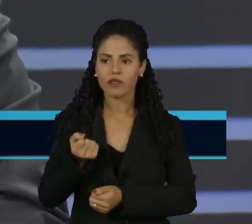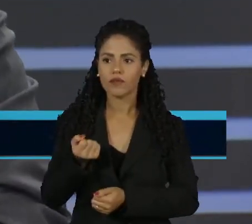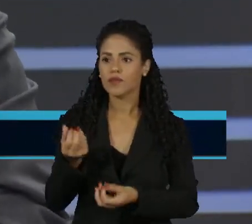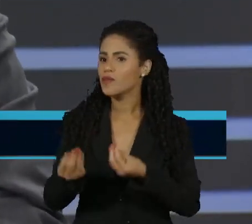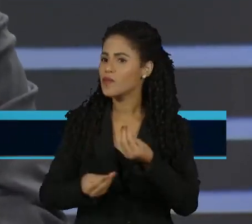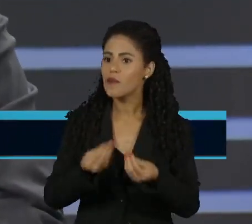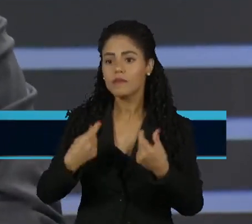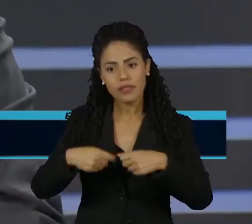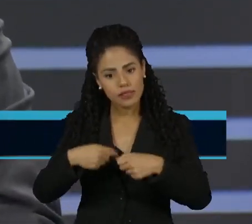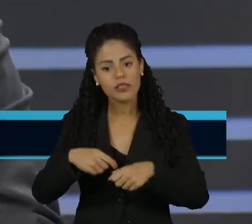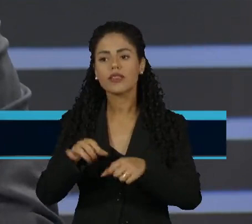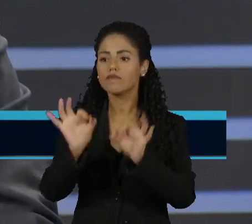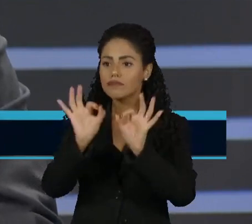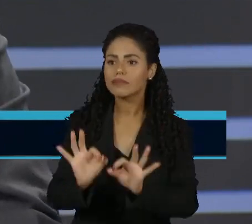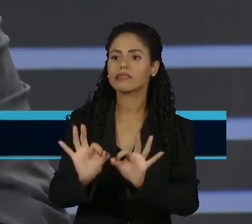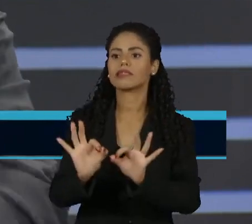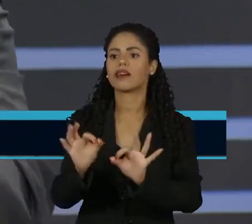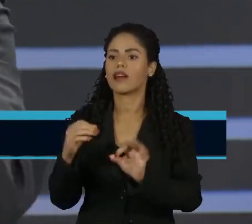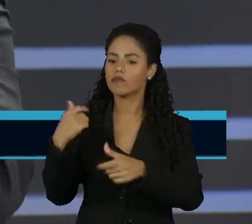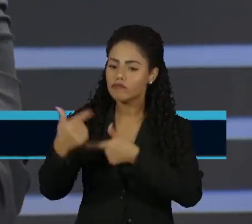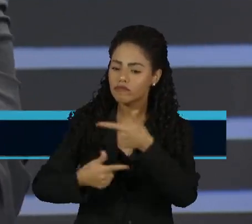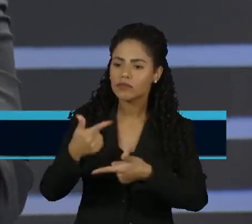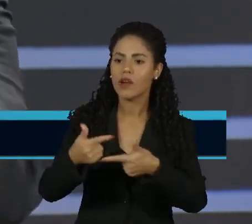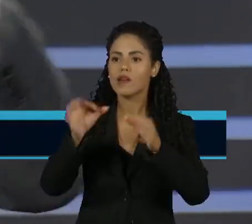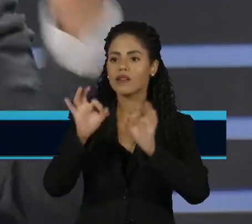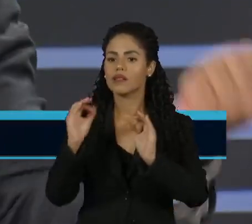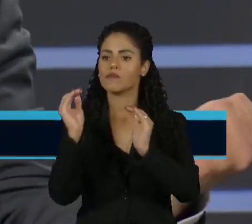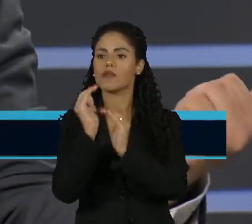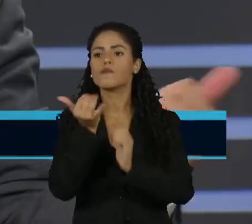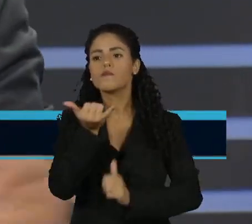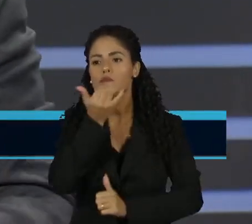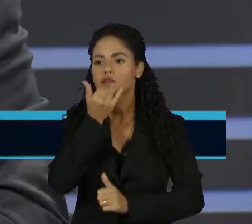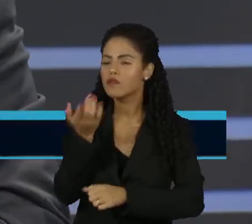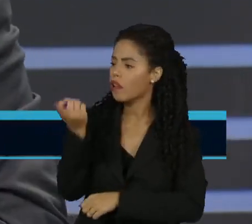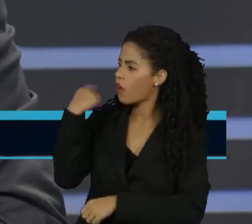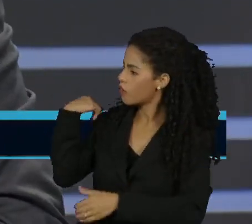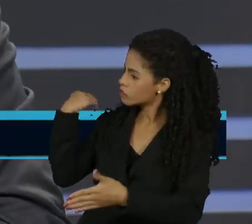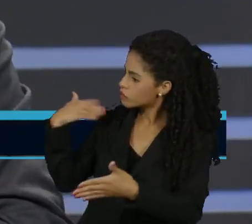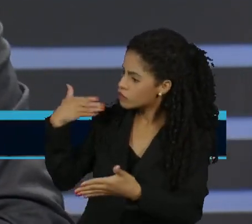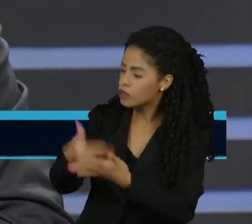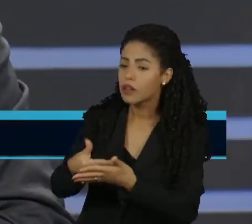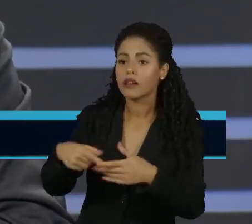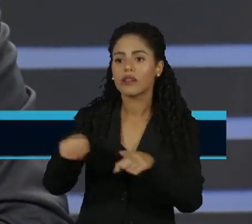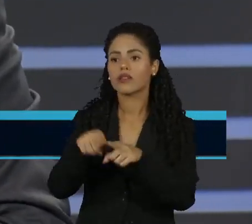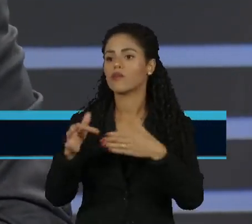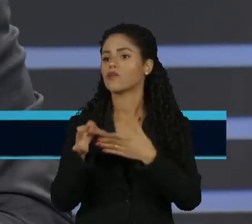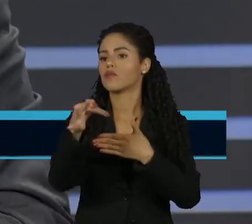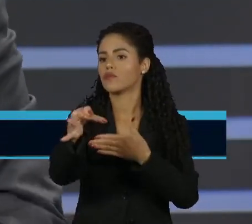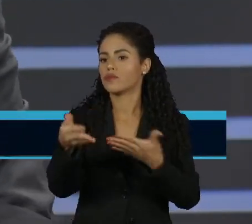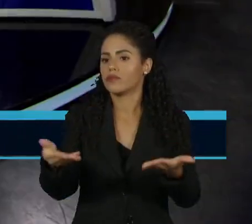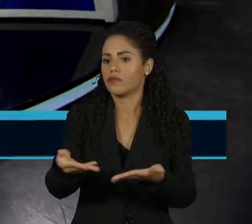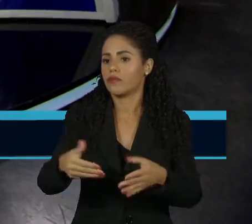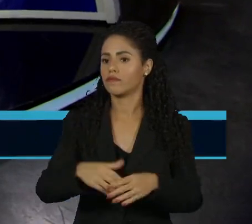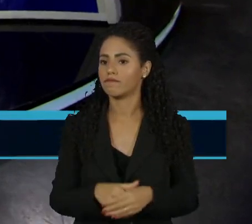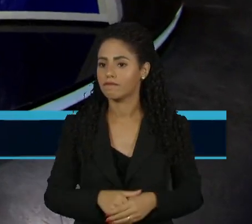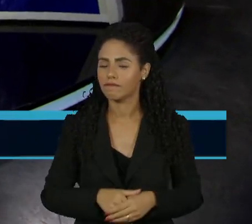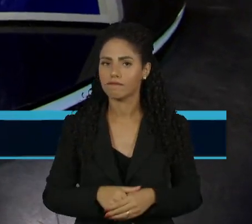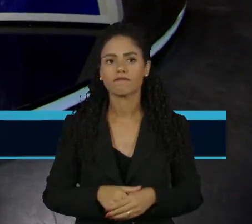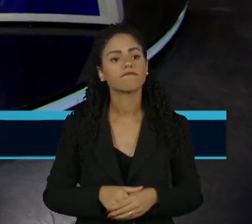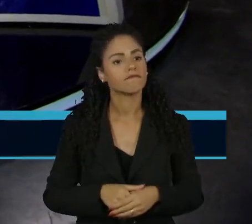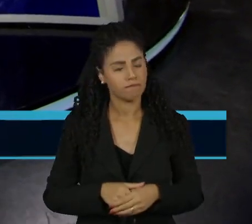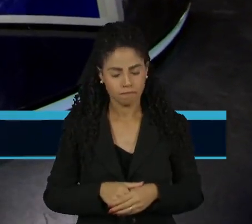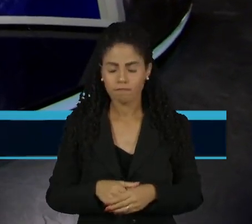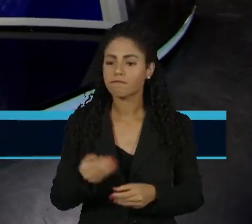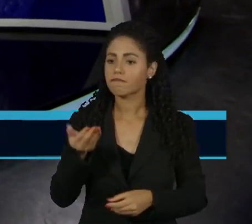que estão na lista suja do trabalho escravo no Brasil. O Banco do Brasil tem que olhar o passado, mas o Banco do Brasil também tem que olhar o seu presente. Feldman,